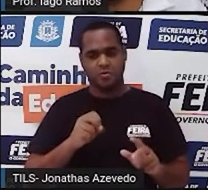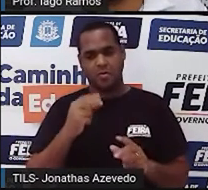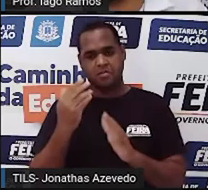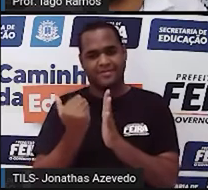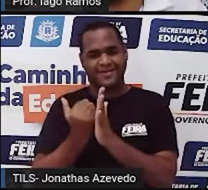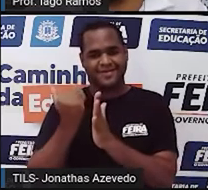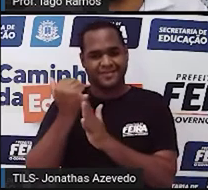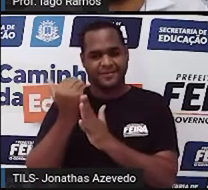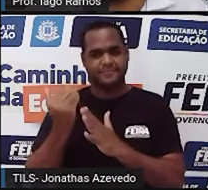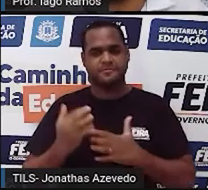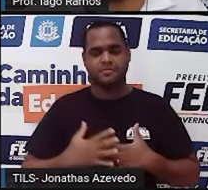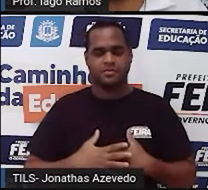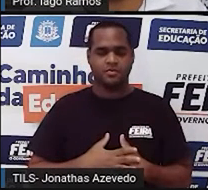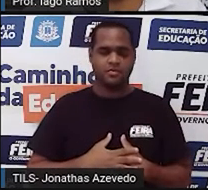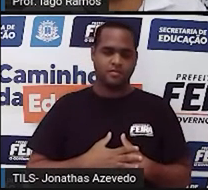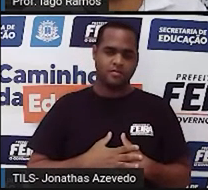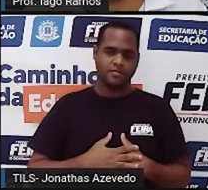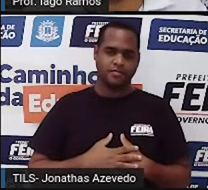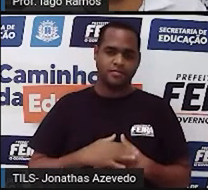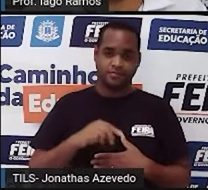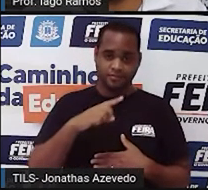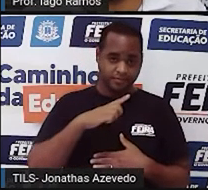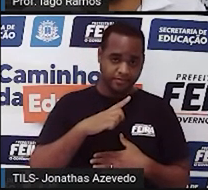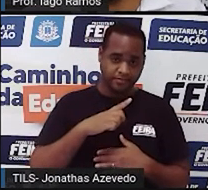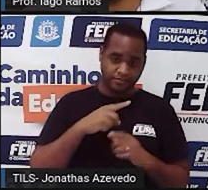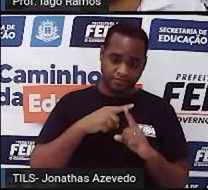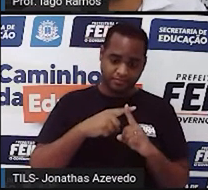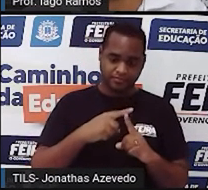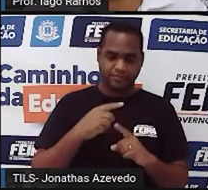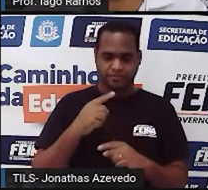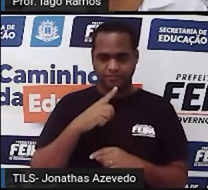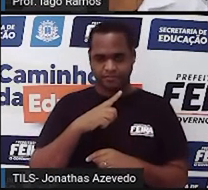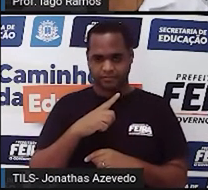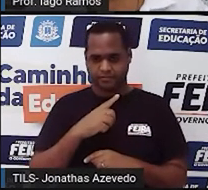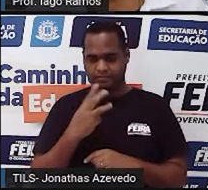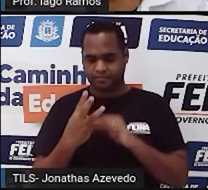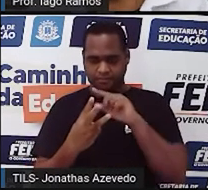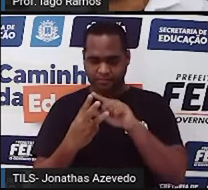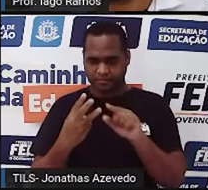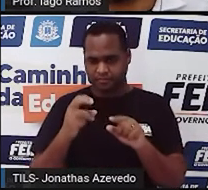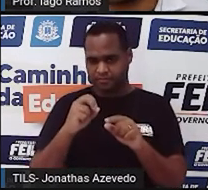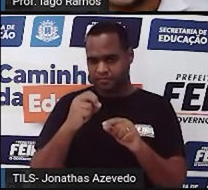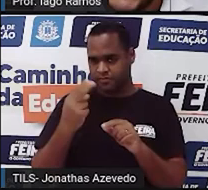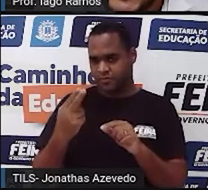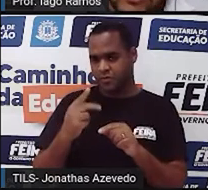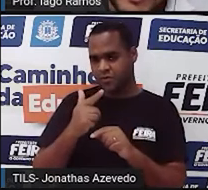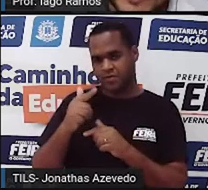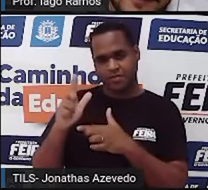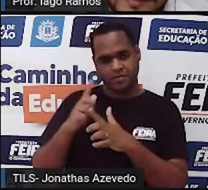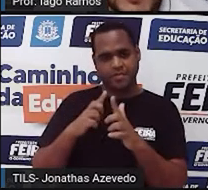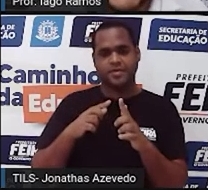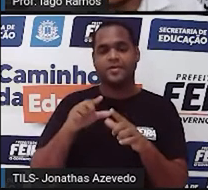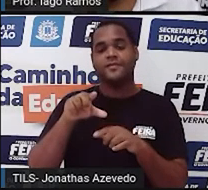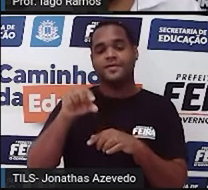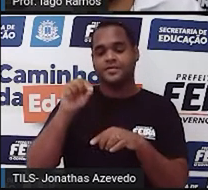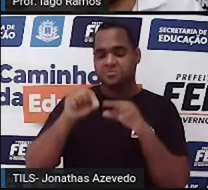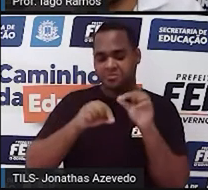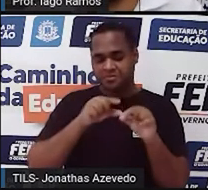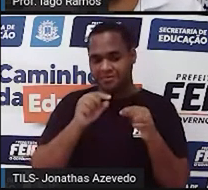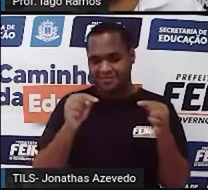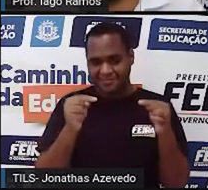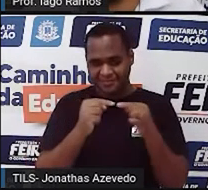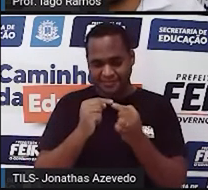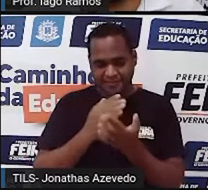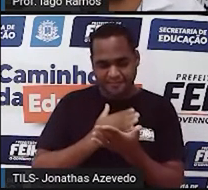Funciona assim, para você somar 3 números ou mais, você escolhe por onde você quer começar a fazer essa conta.